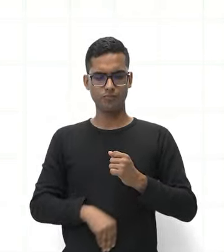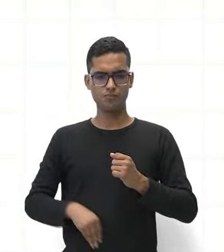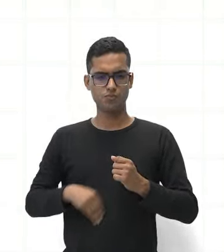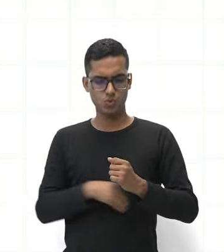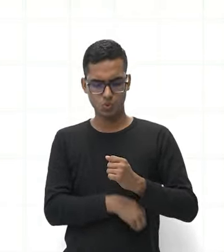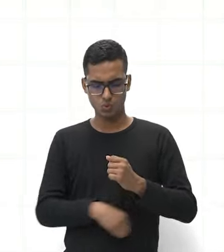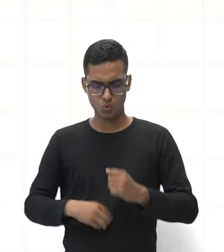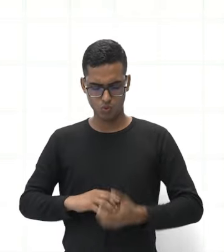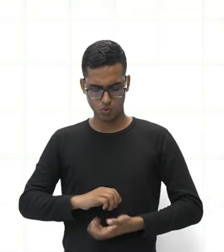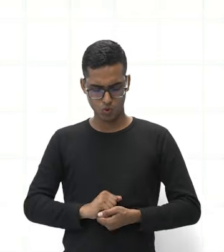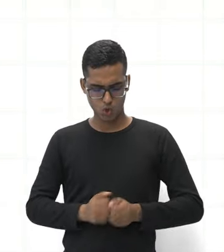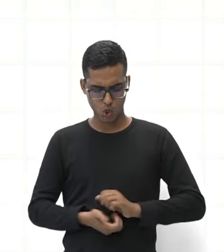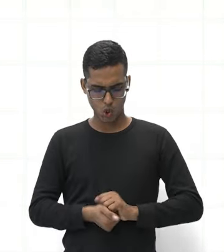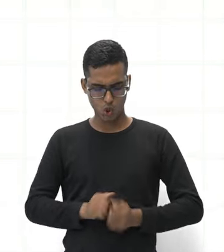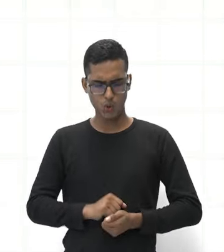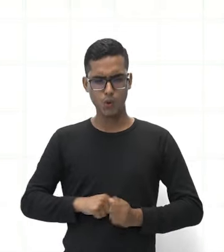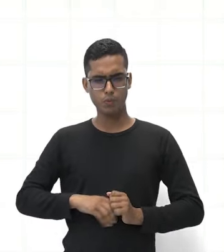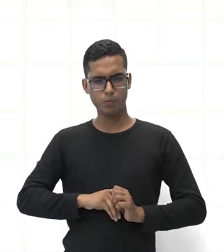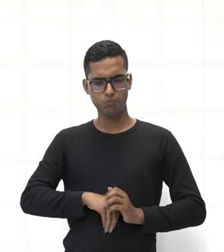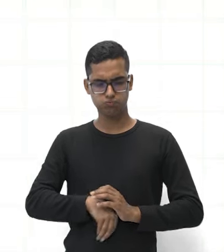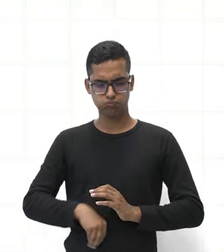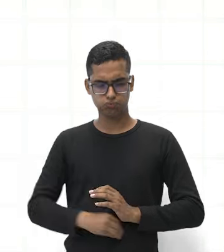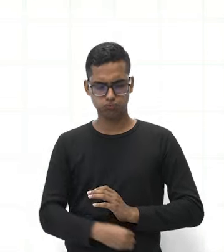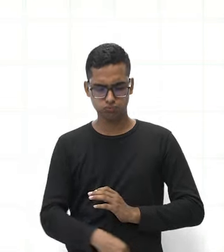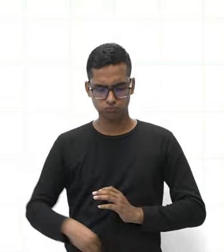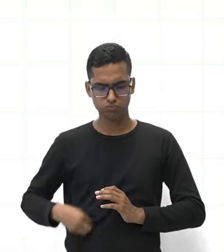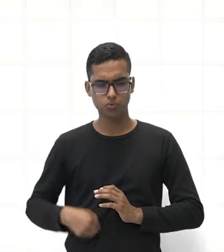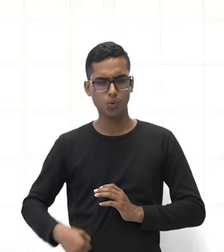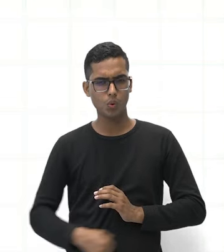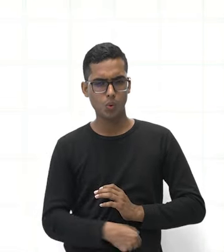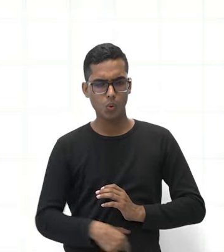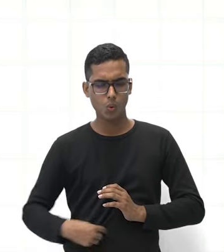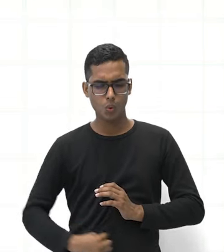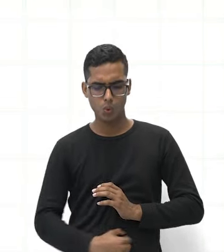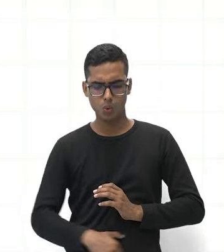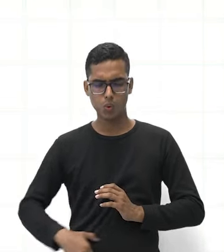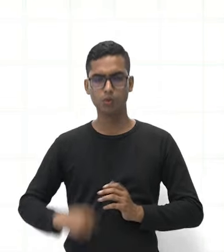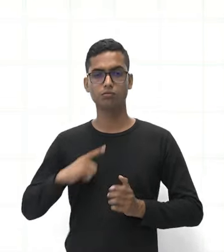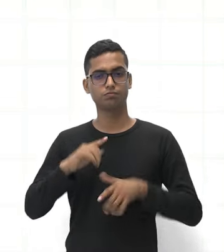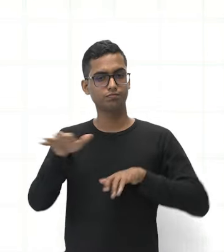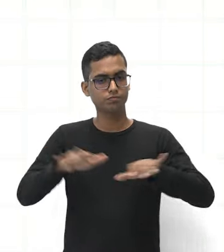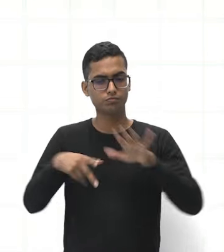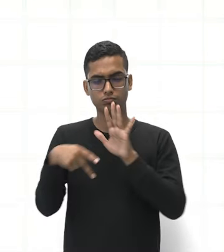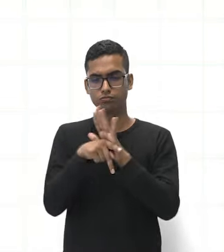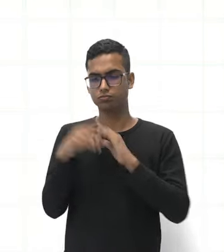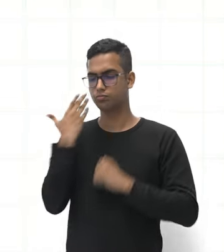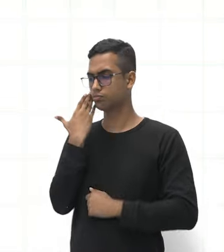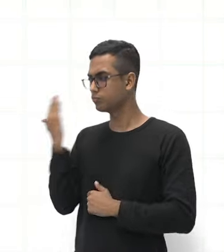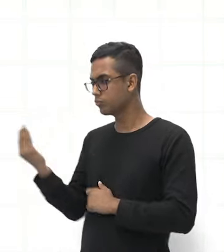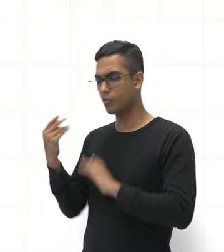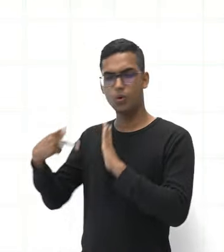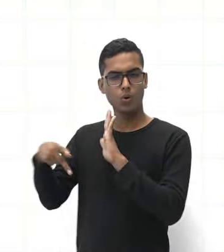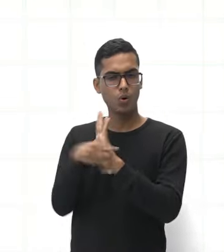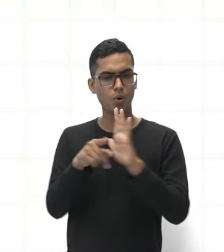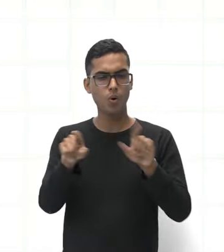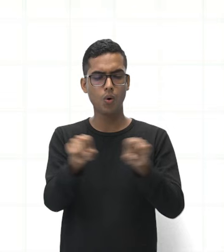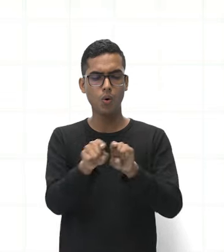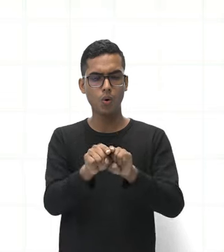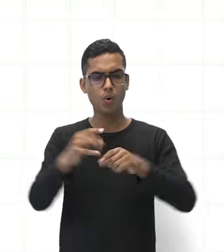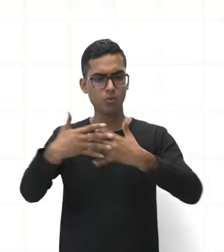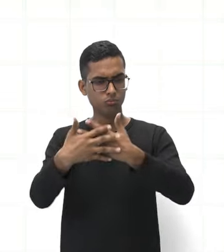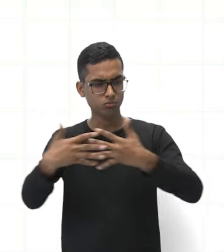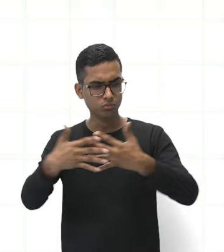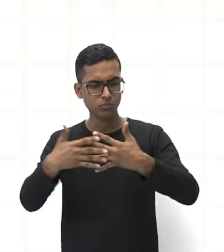por todo o seu intestino. Então, quem faz essa movimentação é o nosso tecido muscular.